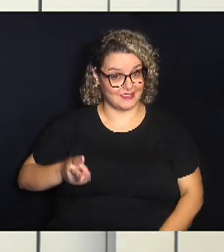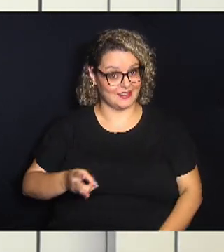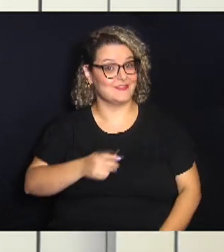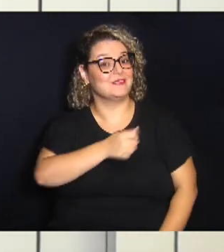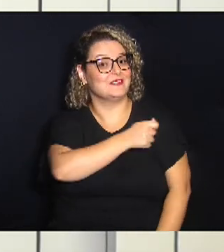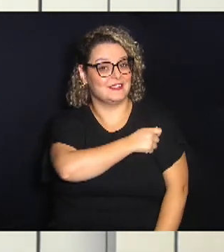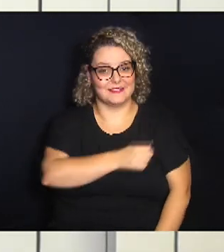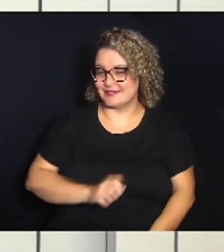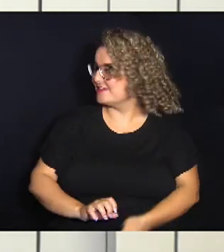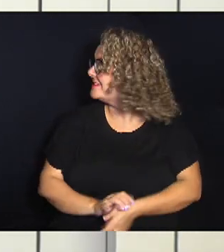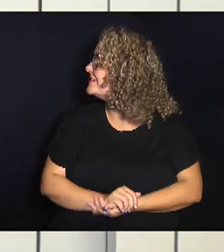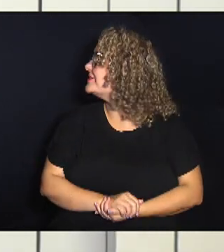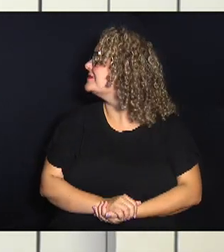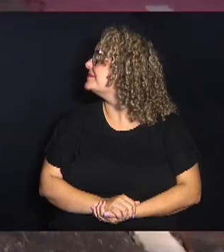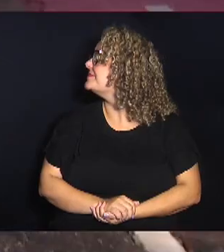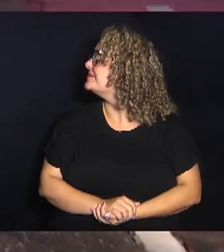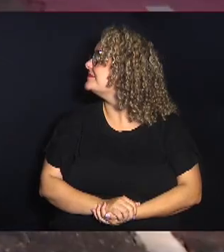alunos.